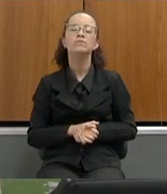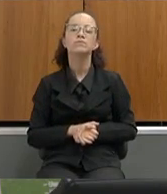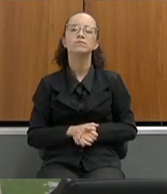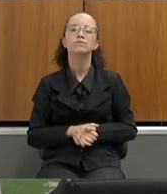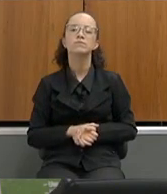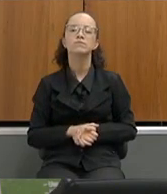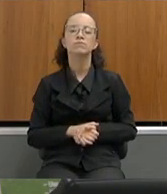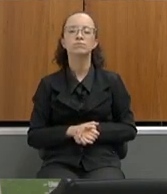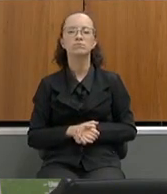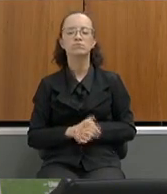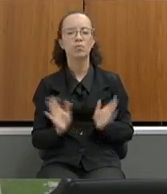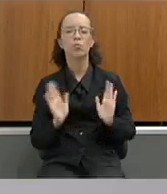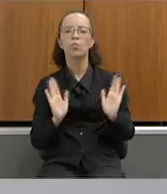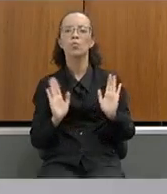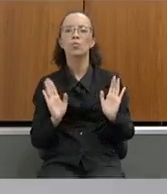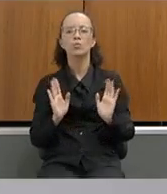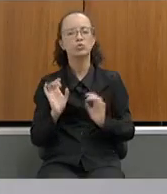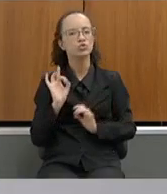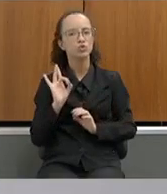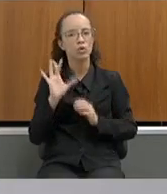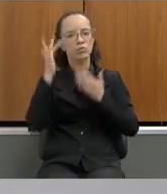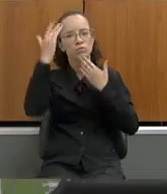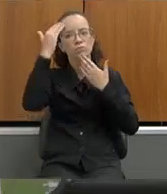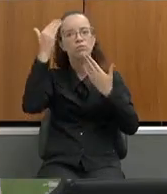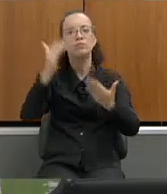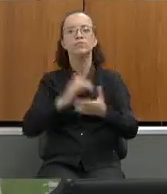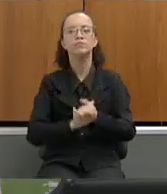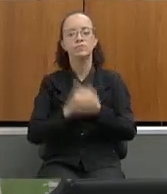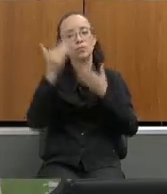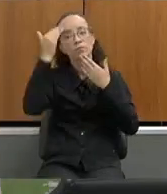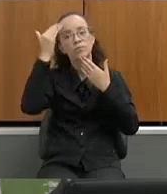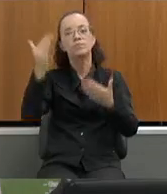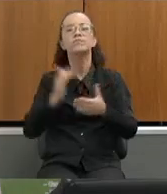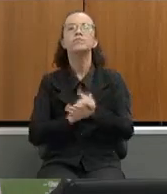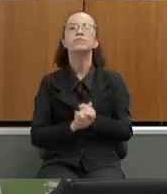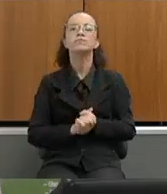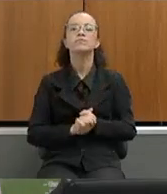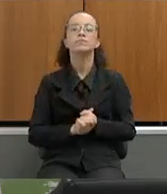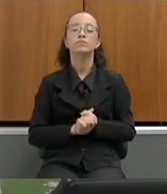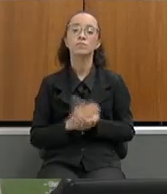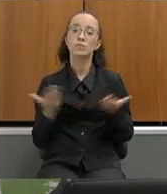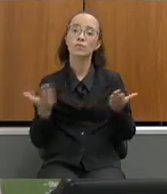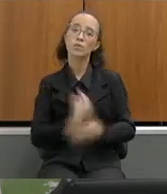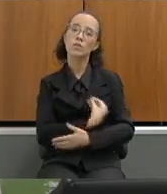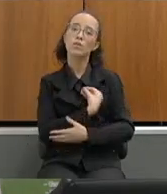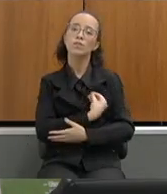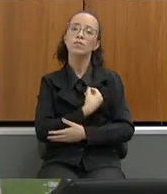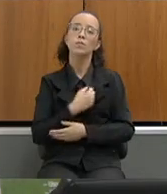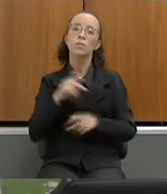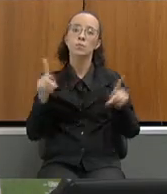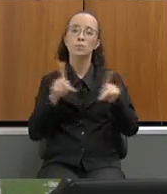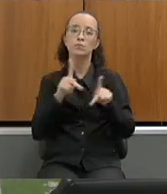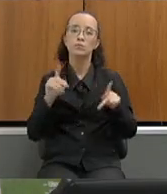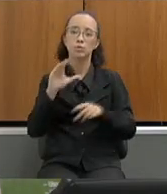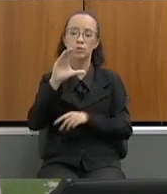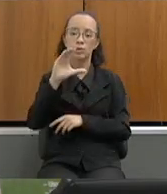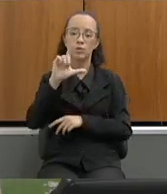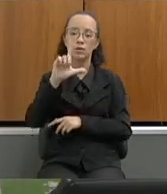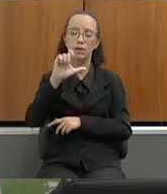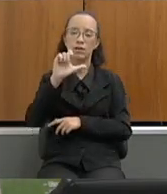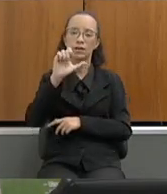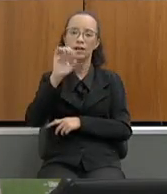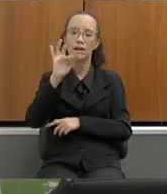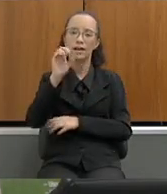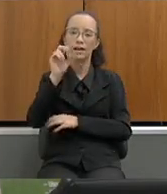não deputado Beatriz agradeço obrigada também está conosco o deputado professor Cleiton consulto se